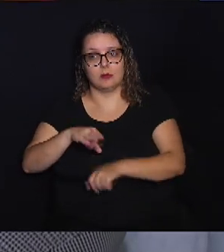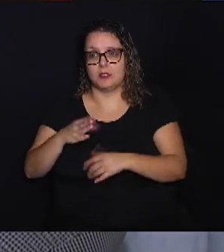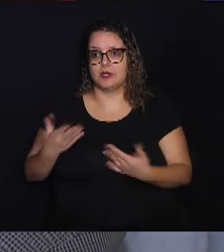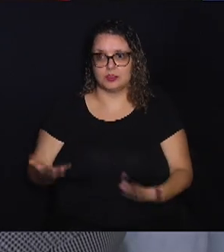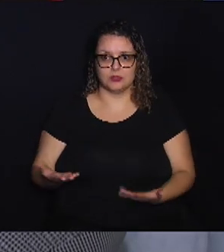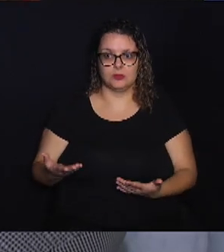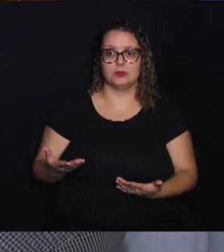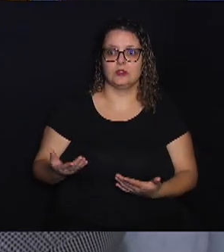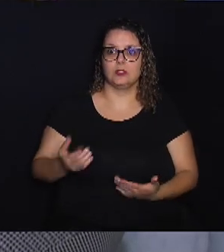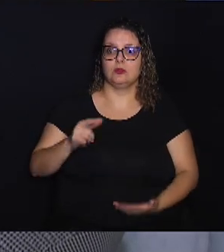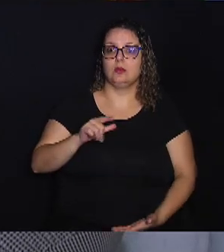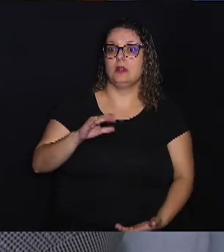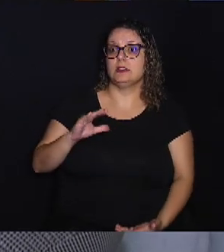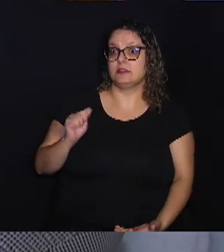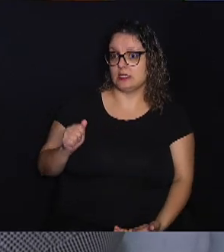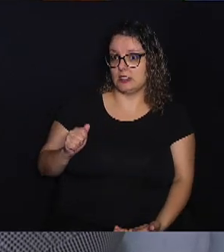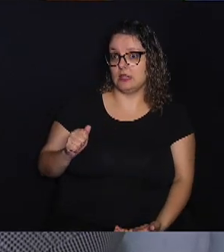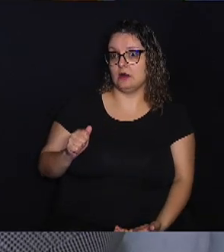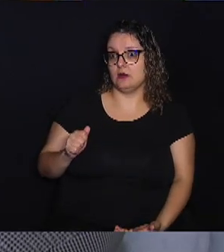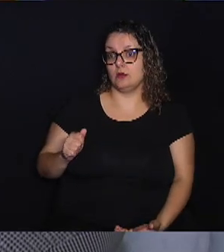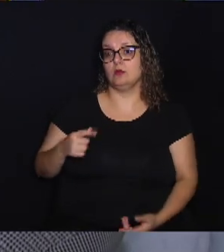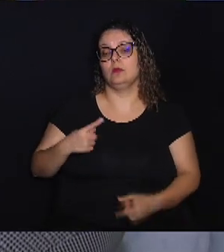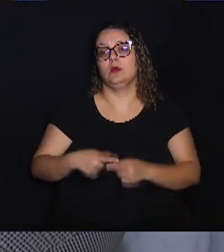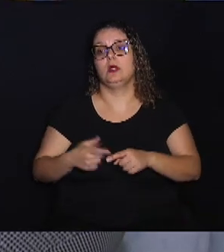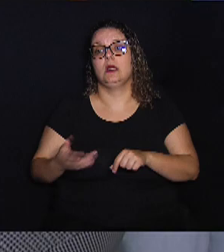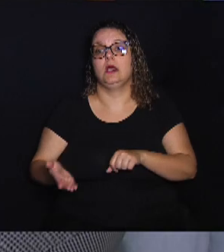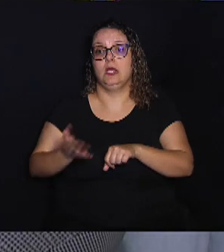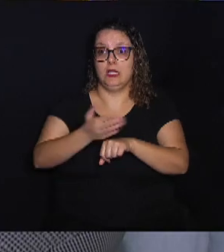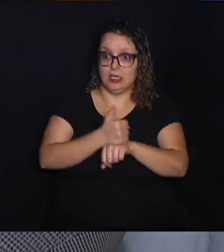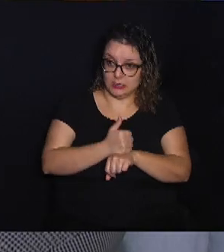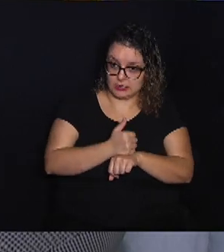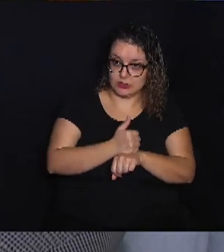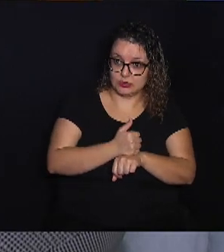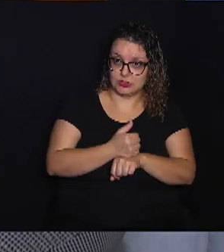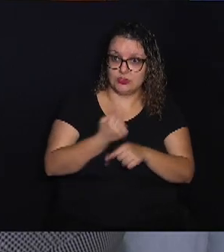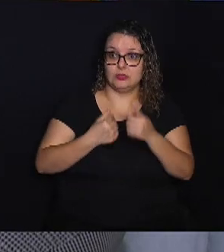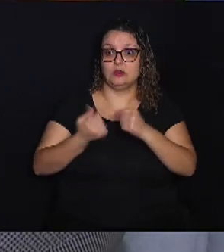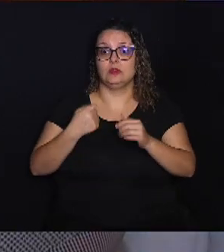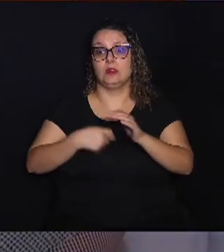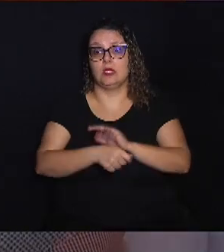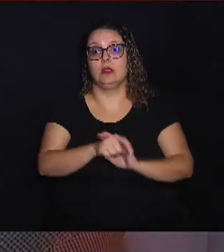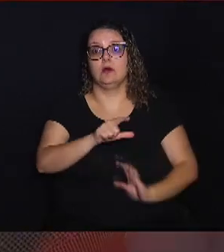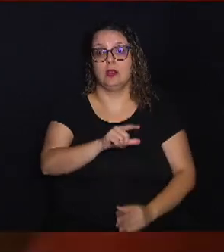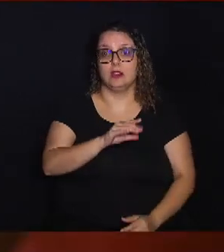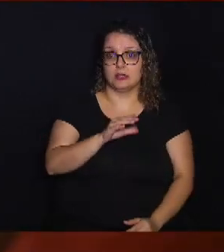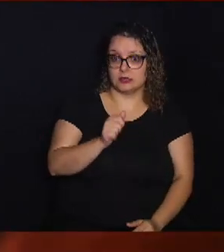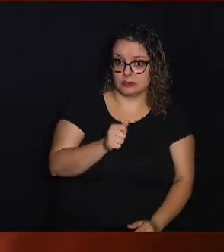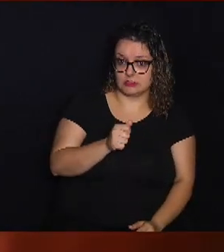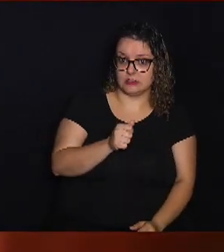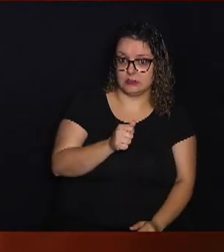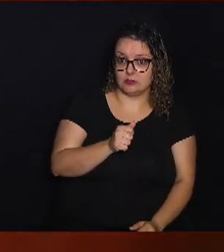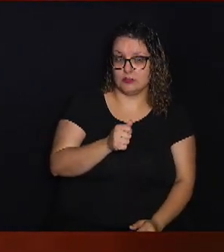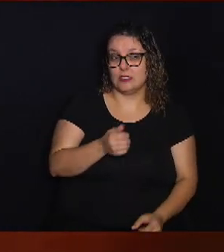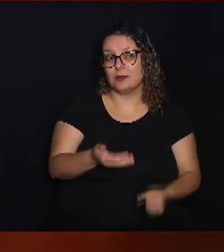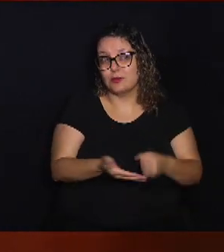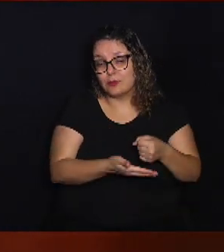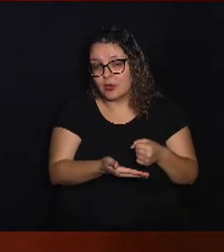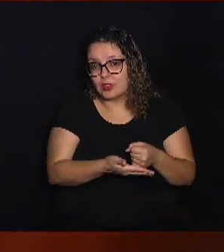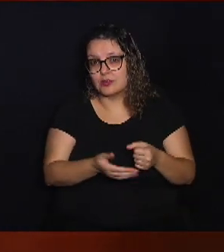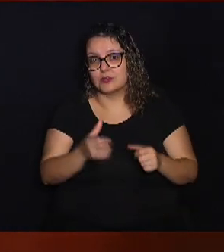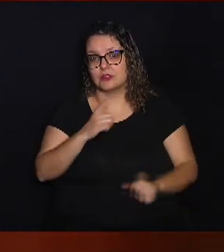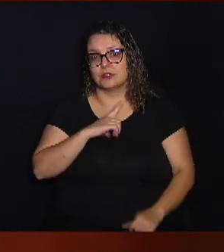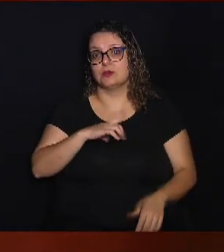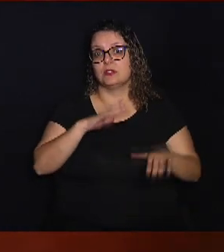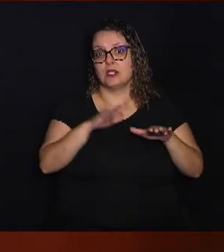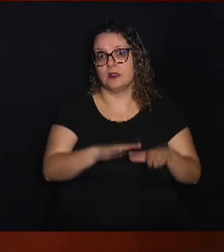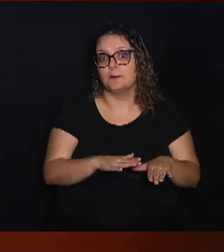colocar no LCA. Porque antes, antes, você investia no LCA, e o mínimo que o dinheiro tinha que ficar